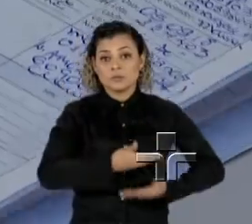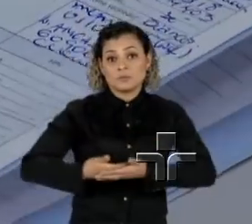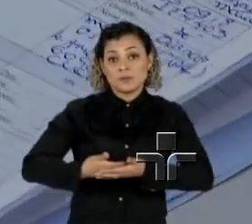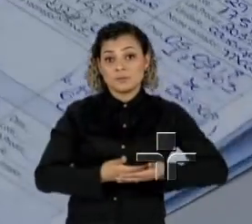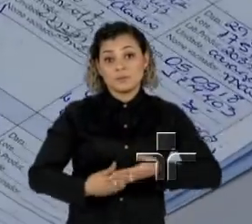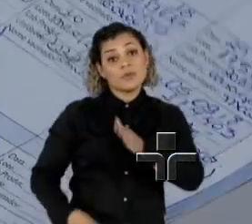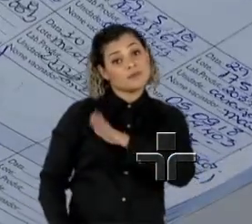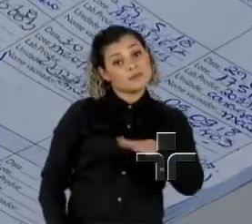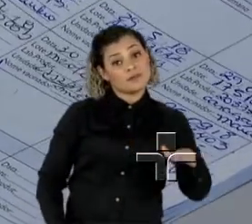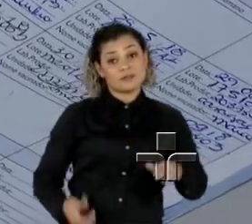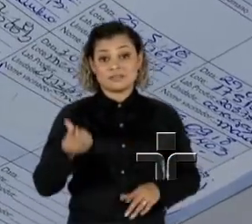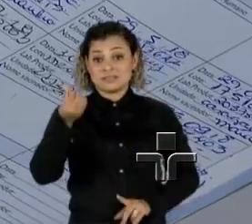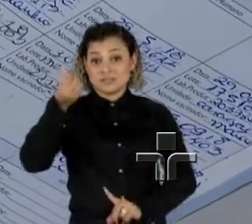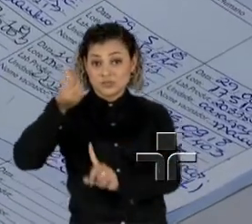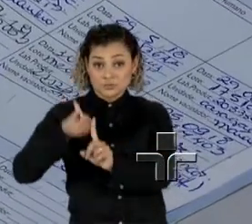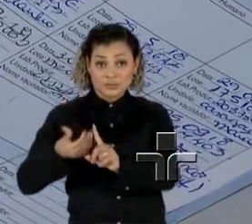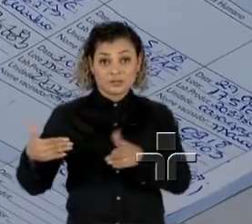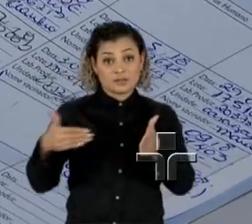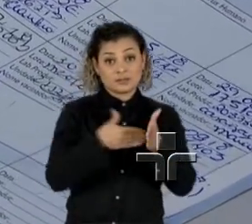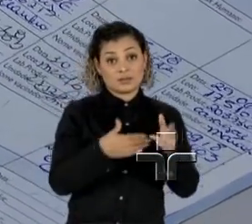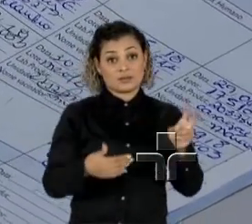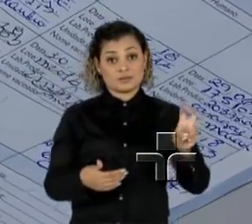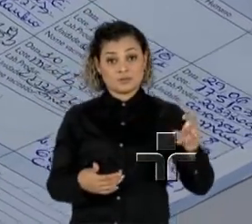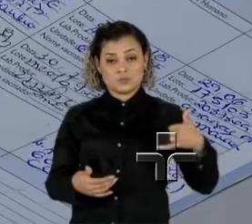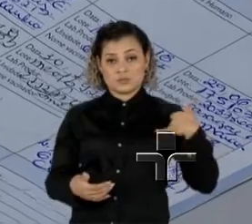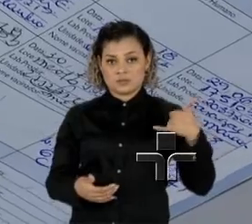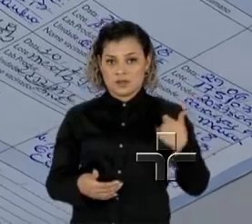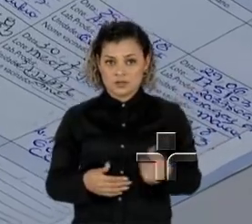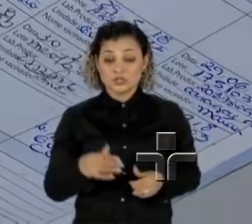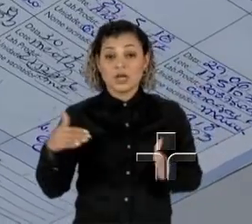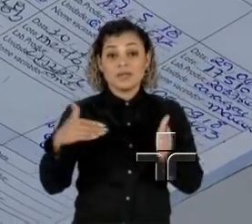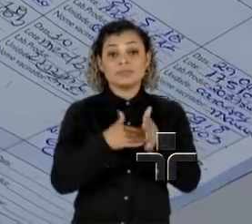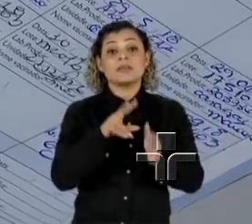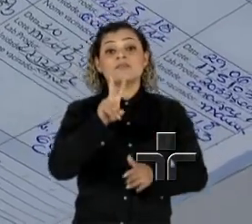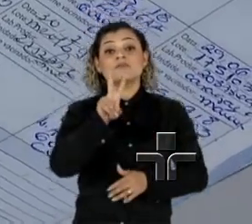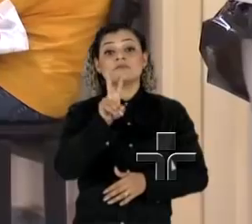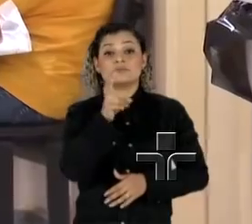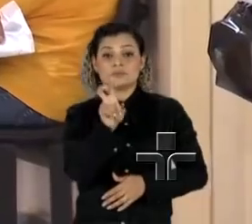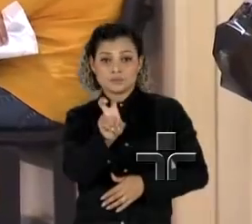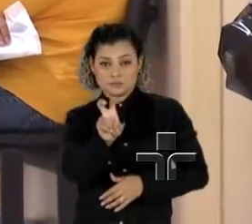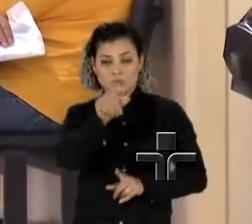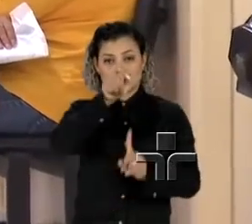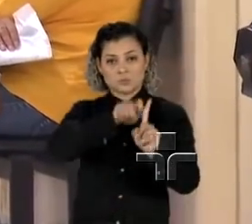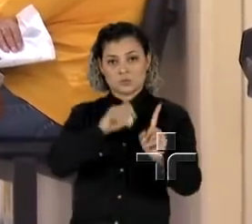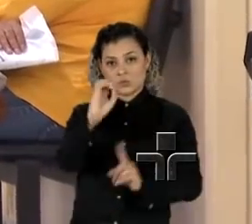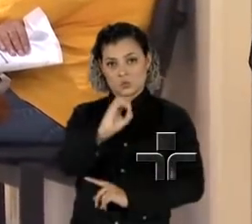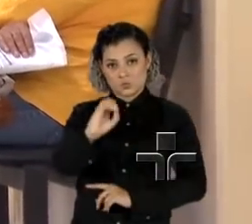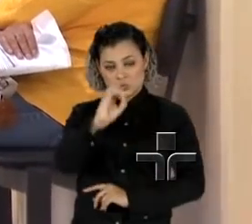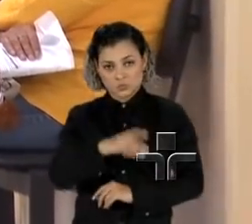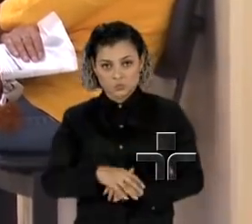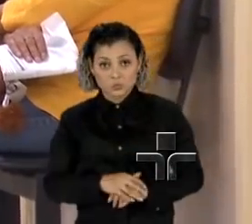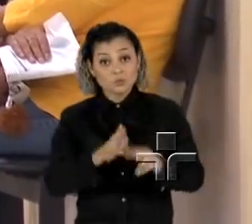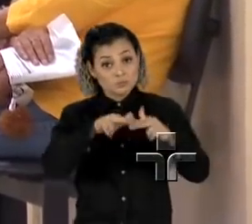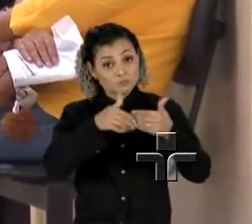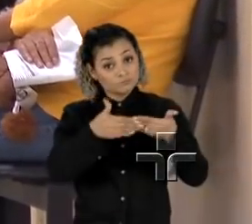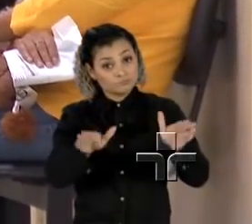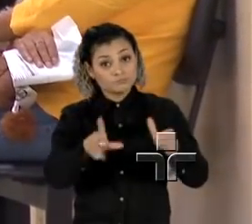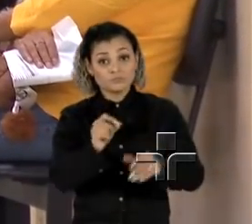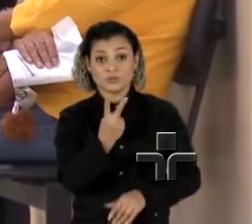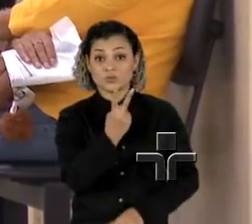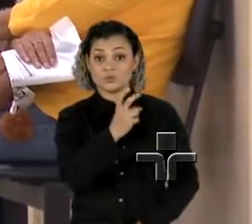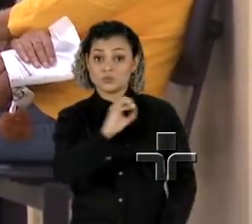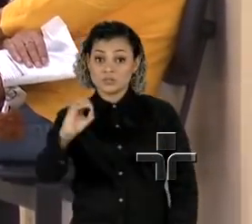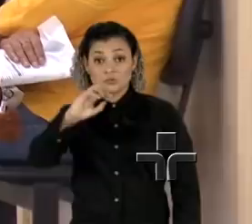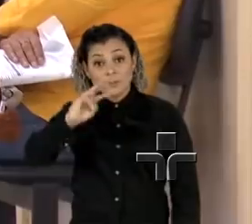crianças de seis meses até cinco anos de idade, até o próximo dia 25 deste mês. Para isso, a pasta disponibilizará mais de 200